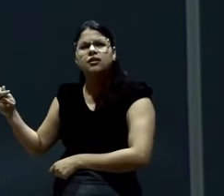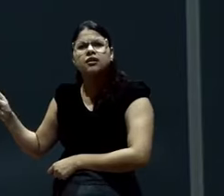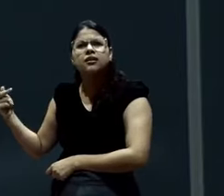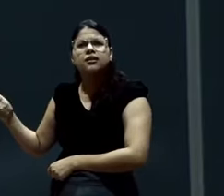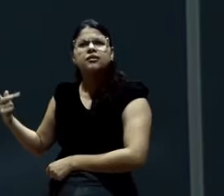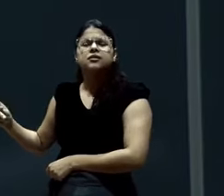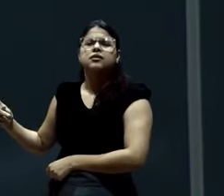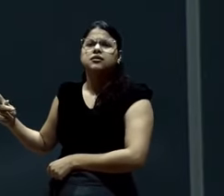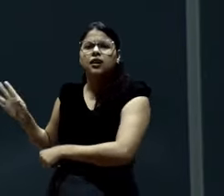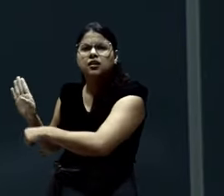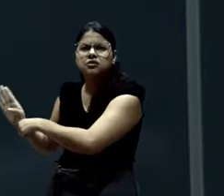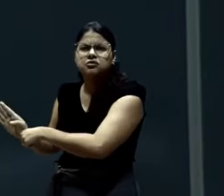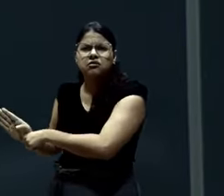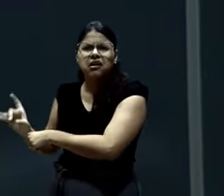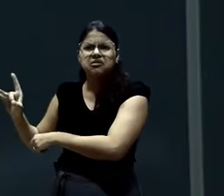conversa afiada.